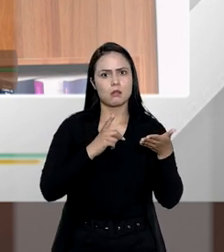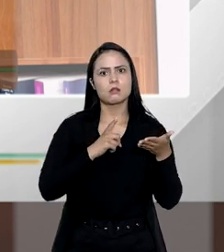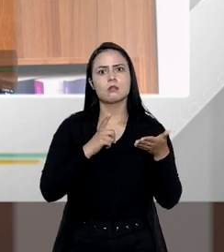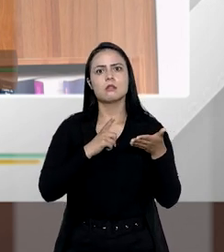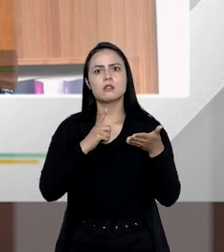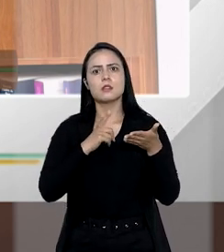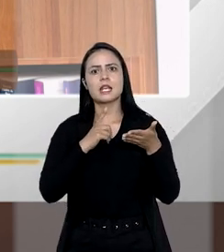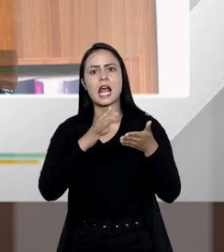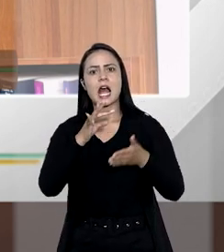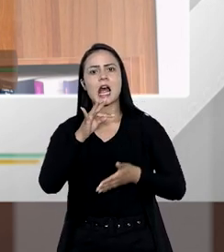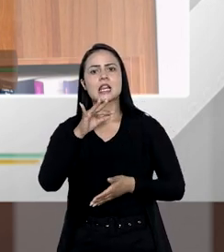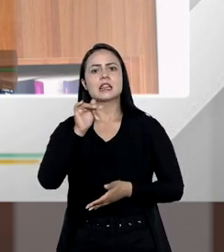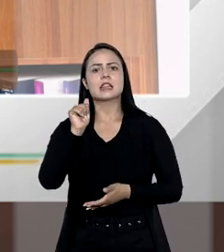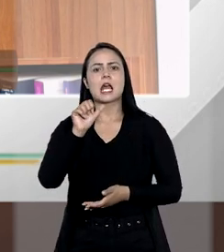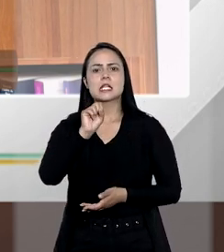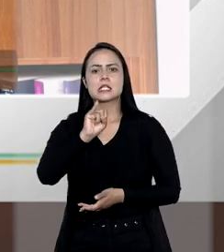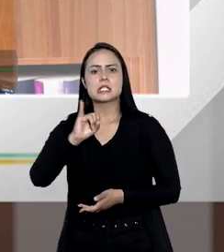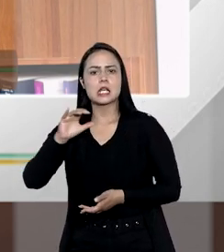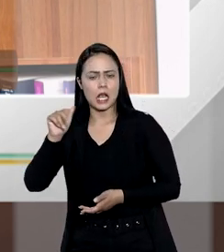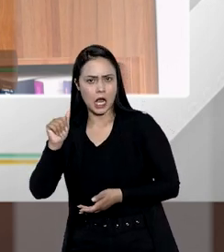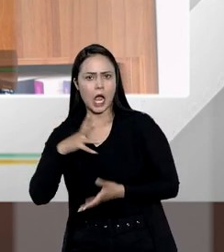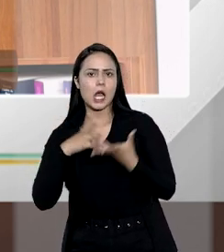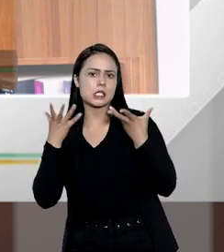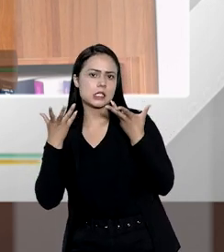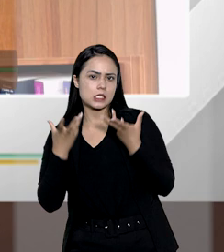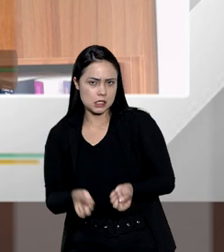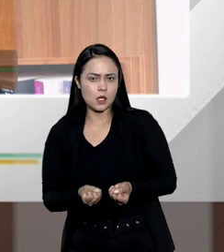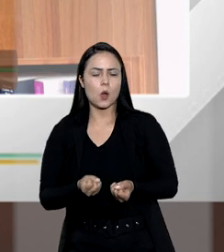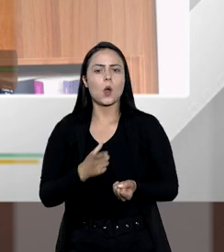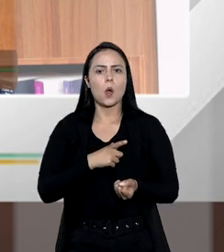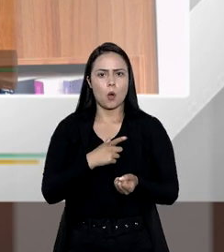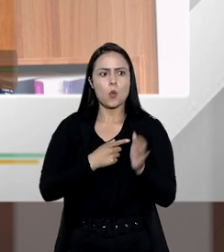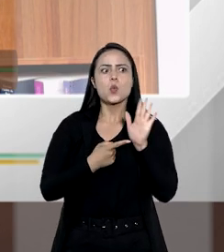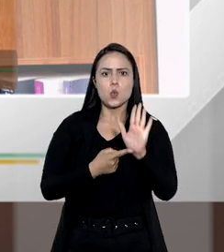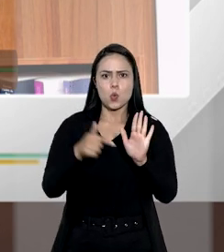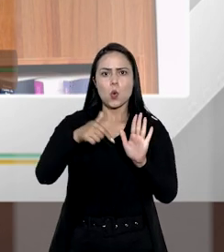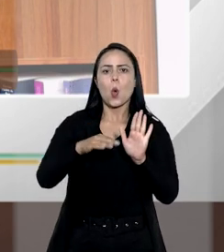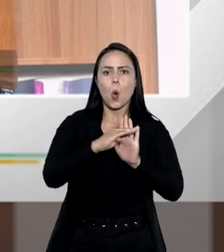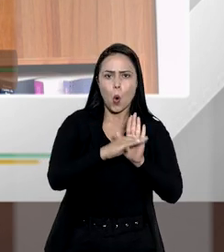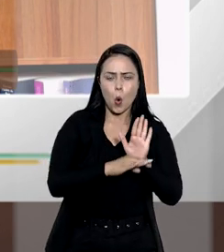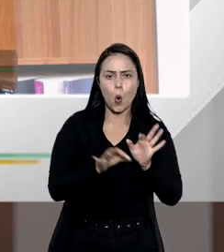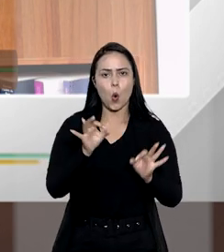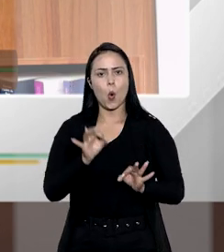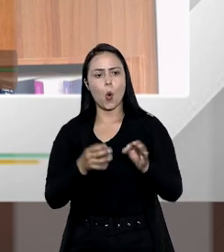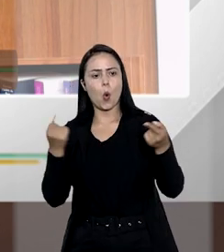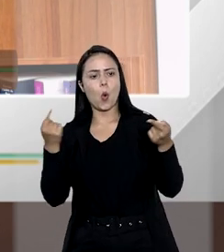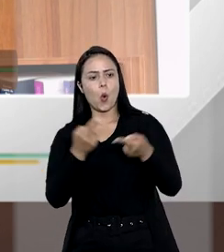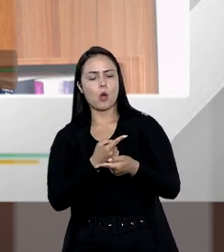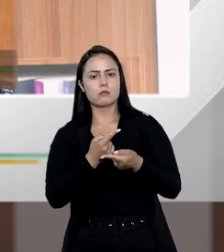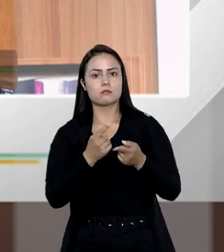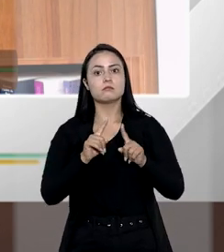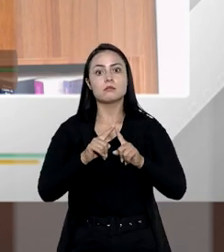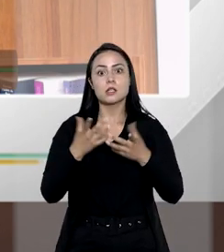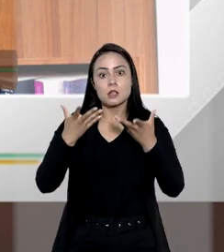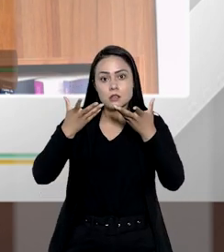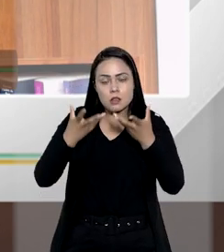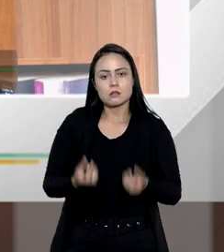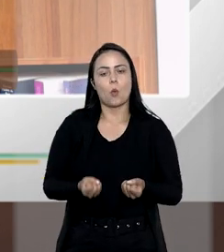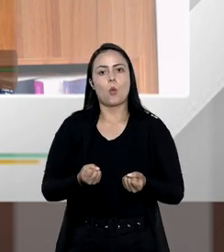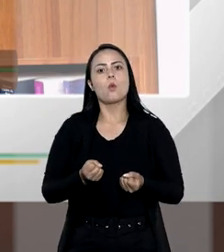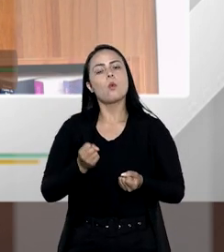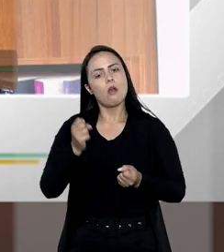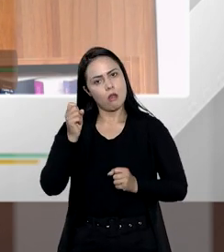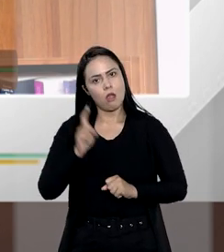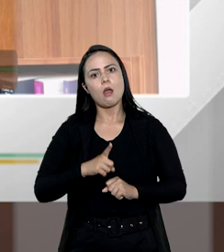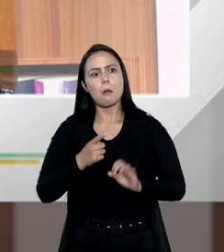uma renúncia tácita que a aceitação admite no nosso ordenamento jurídico outras formas. Mas a aceitação,